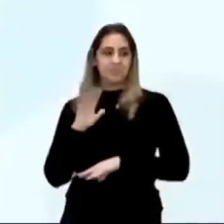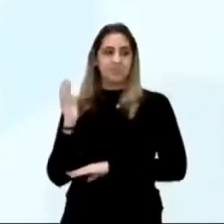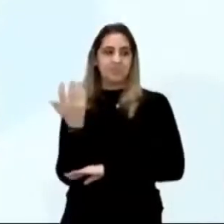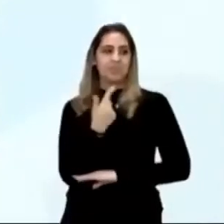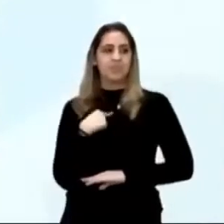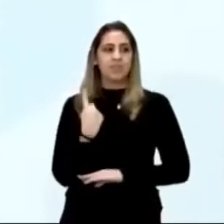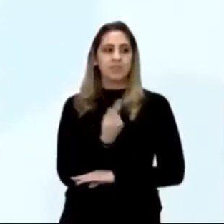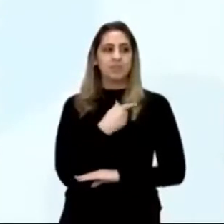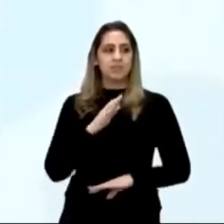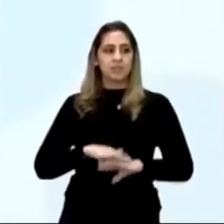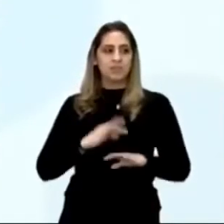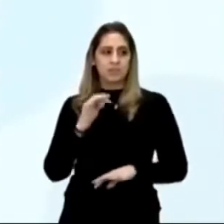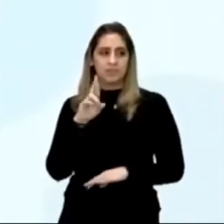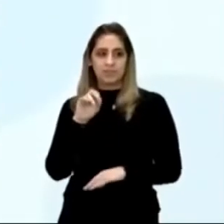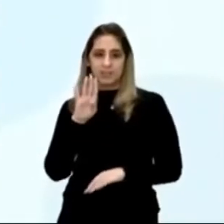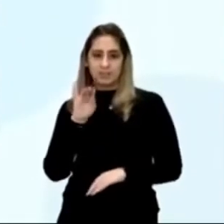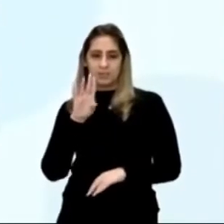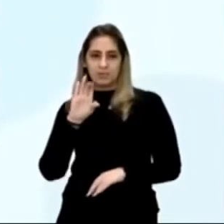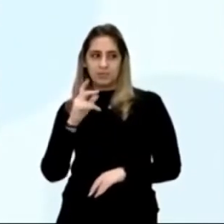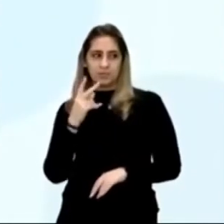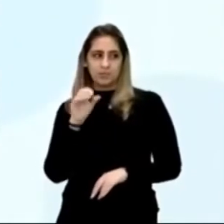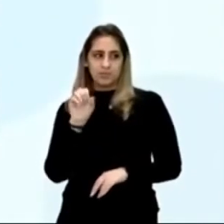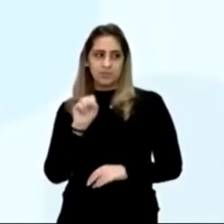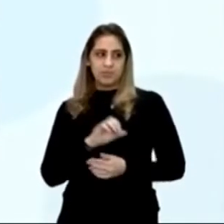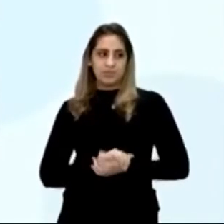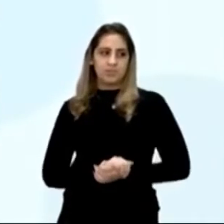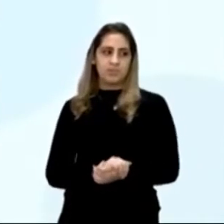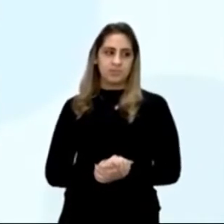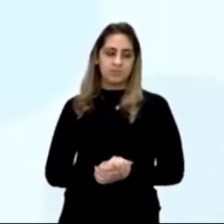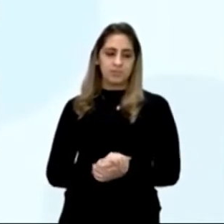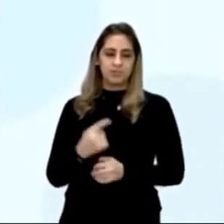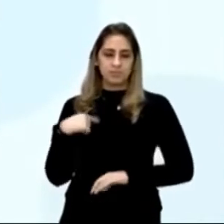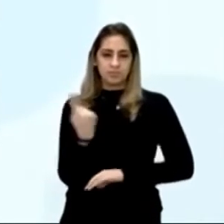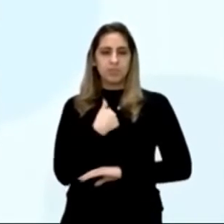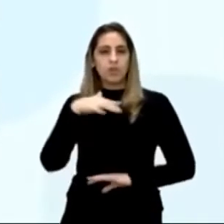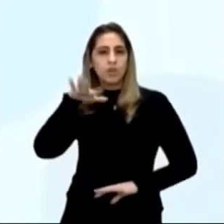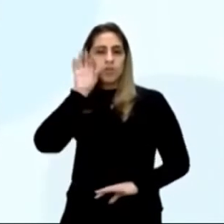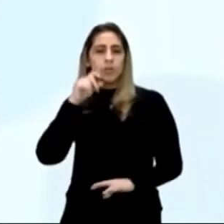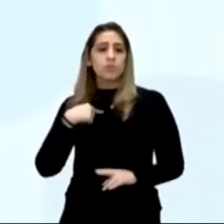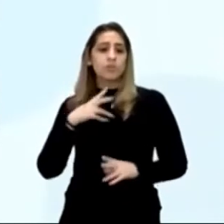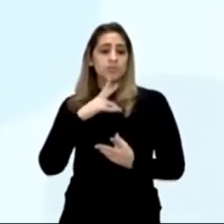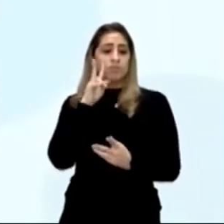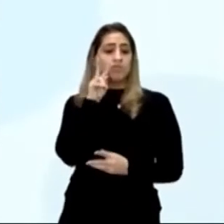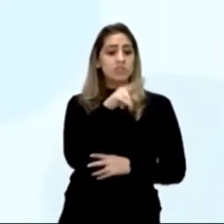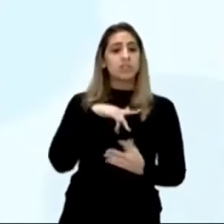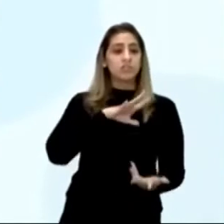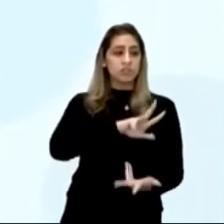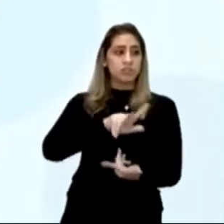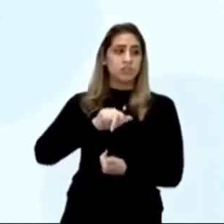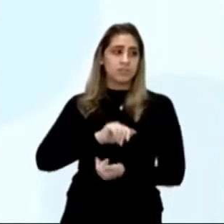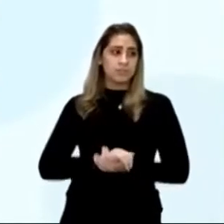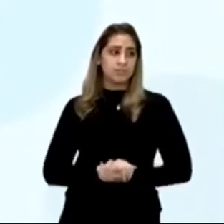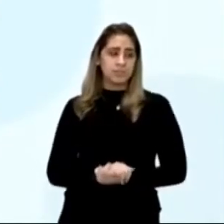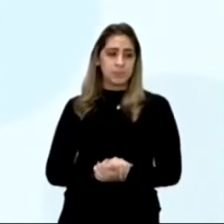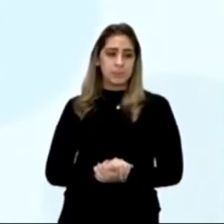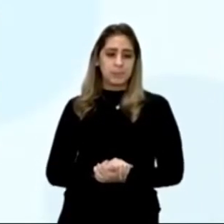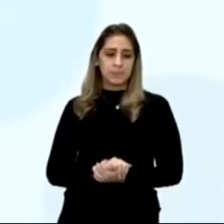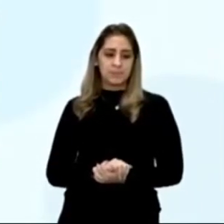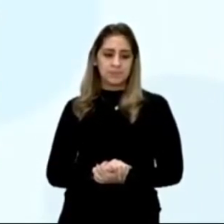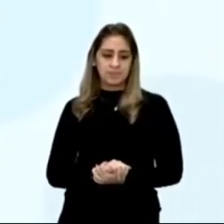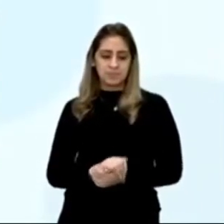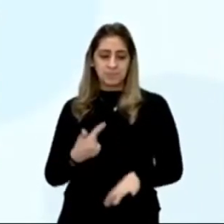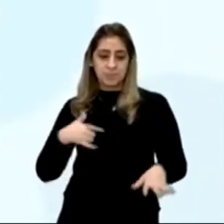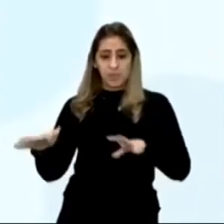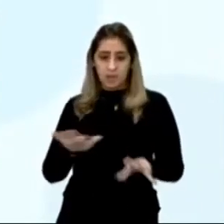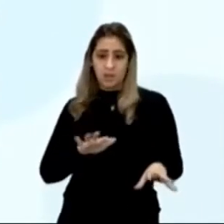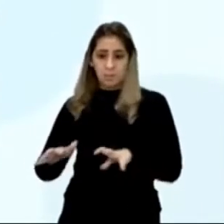a que chamam furabuchos, neste dia, a horas de véspera, ouvemos vista de terra, primeiramente, de um grande monte, muito alto e